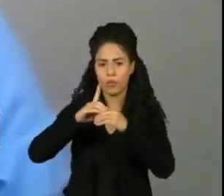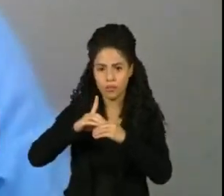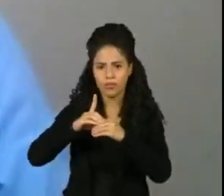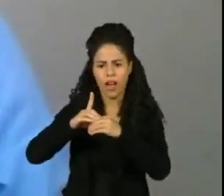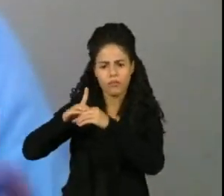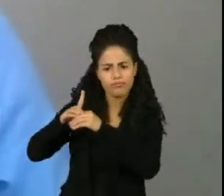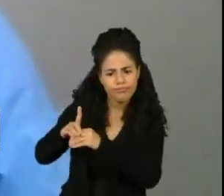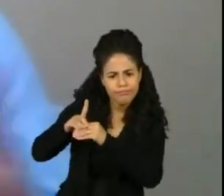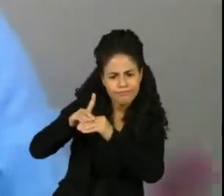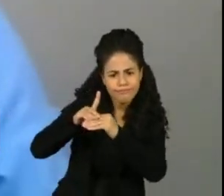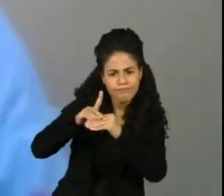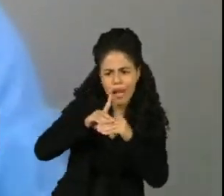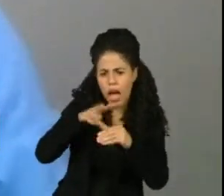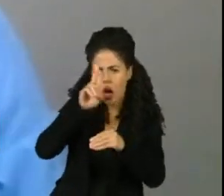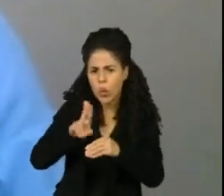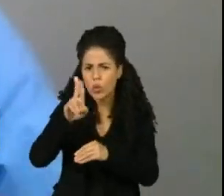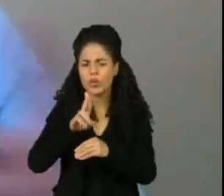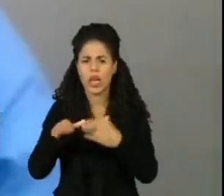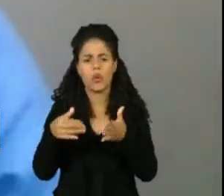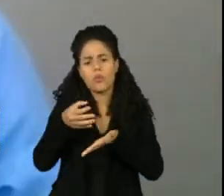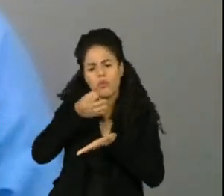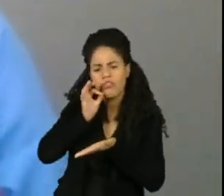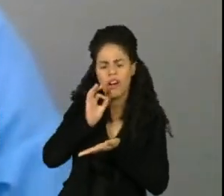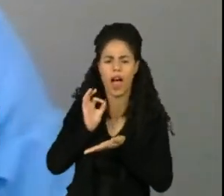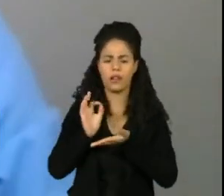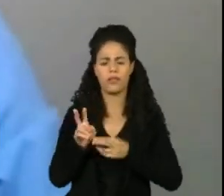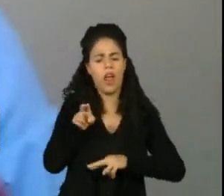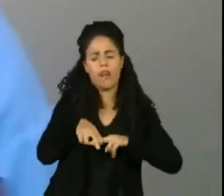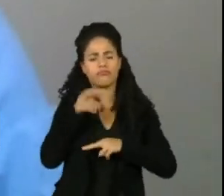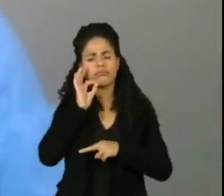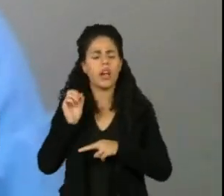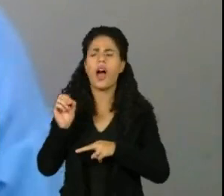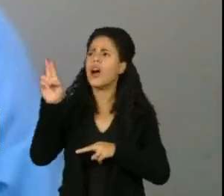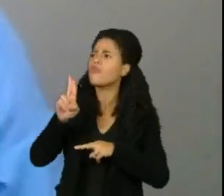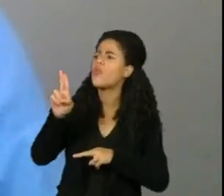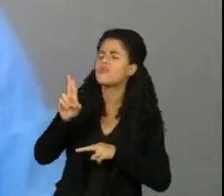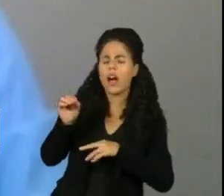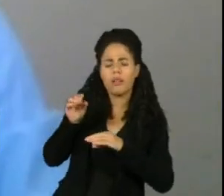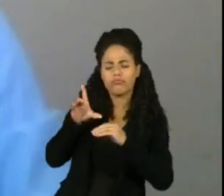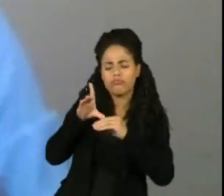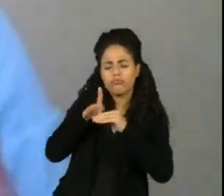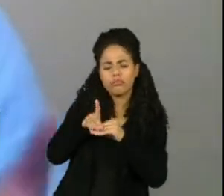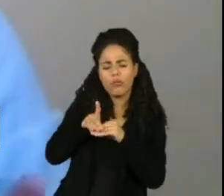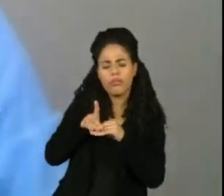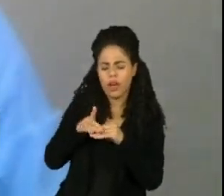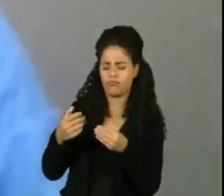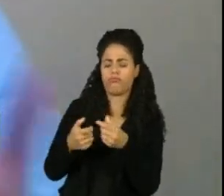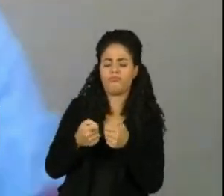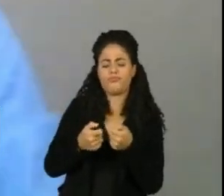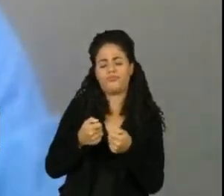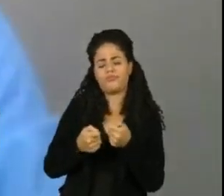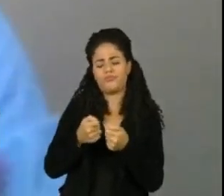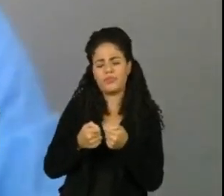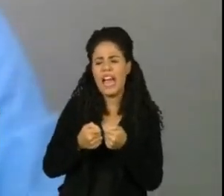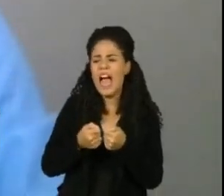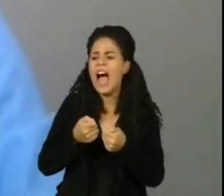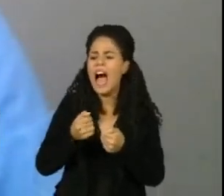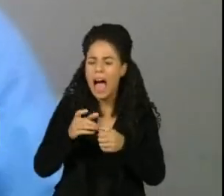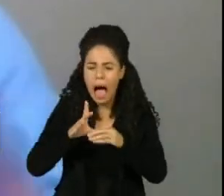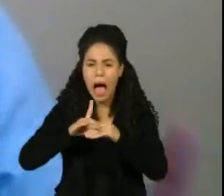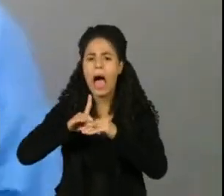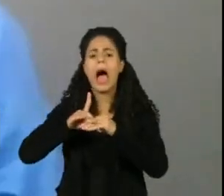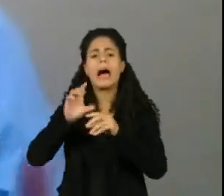você está conectado no Wi-Fi, num café, num cybercafé ou num parque. É muito comum você sofrer ataques